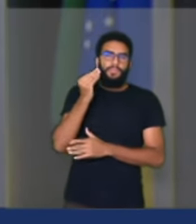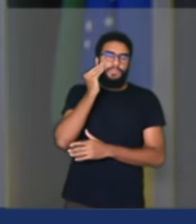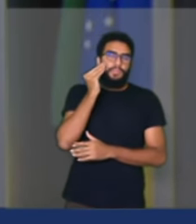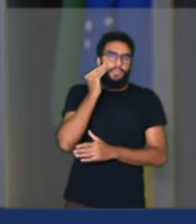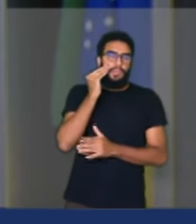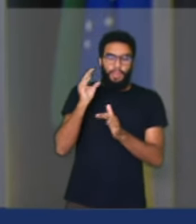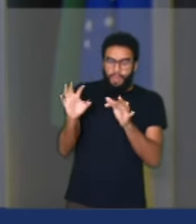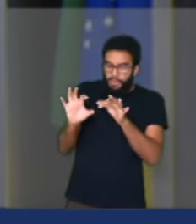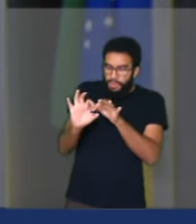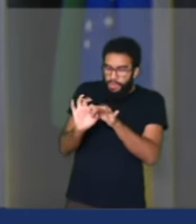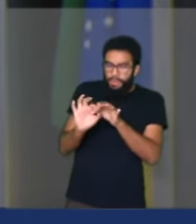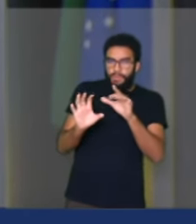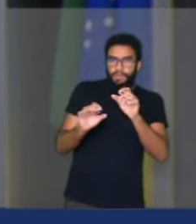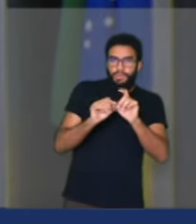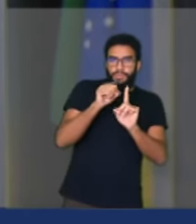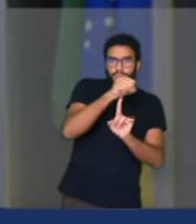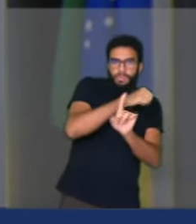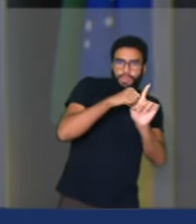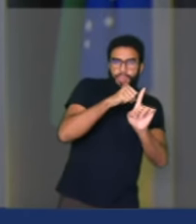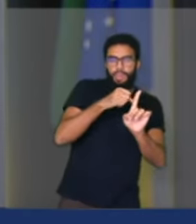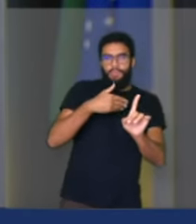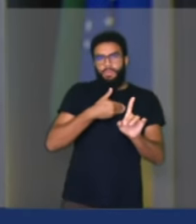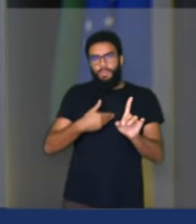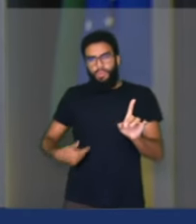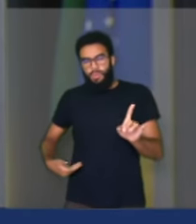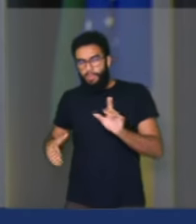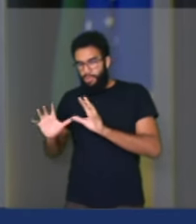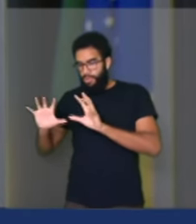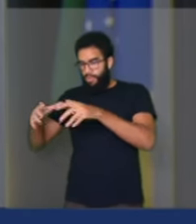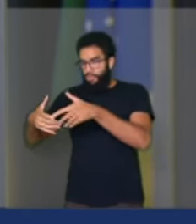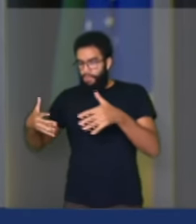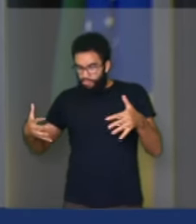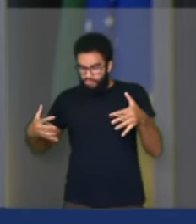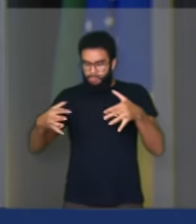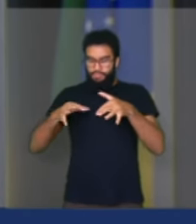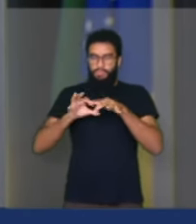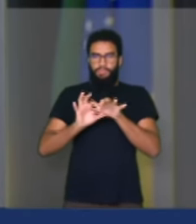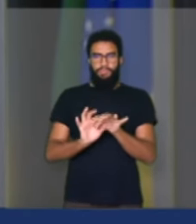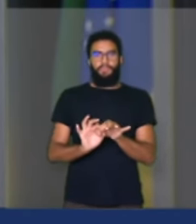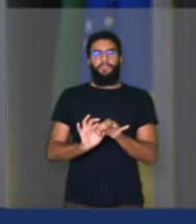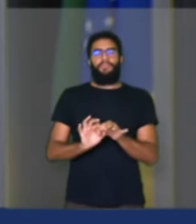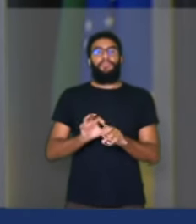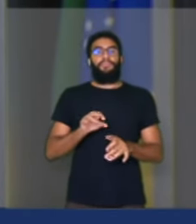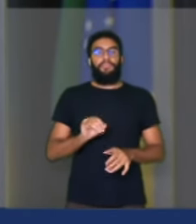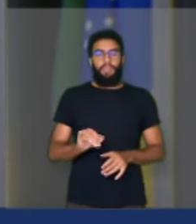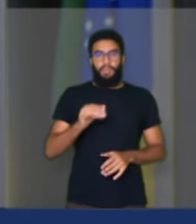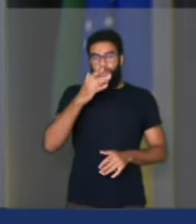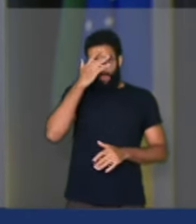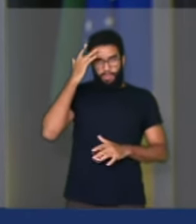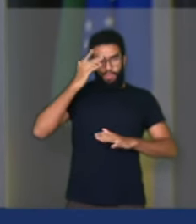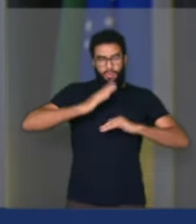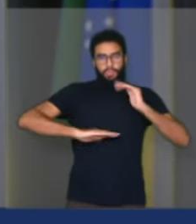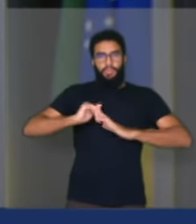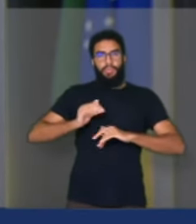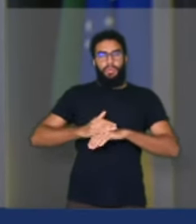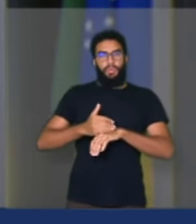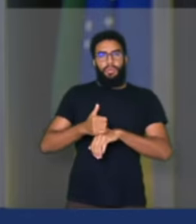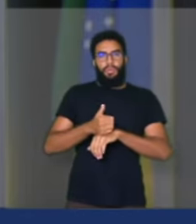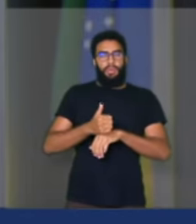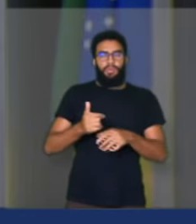sociedade e o governo e a comunidade. Sem o trabalho desses profissionais, não existe atenção,